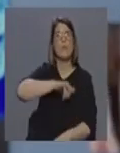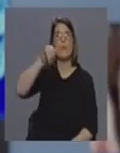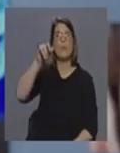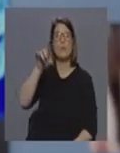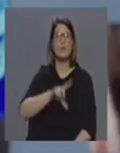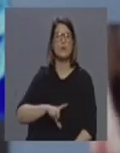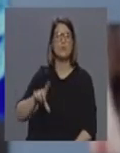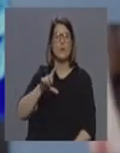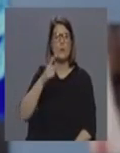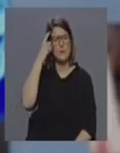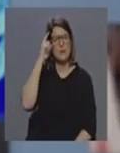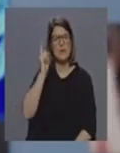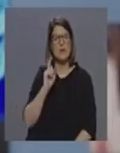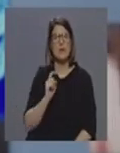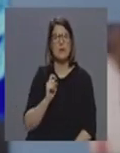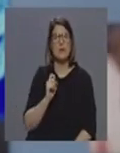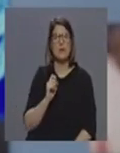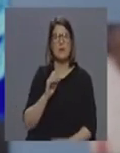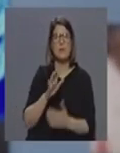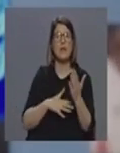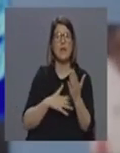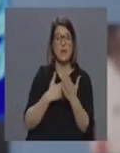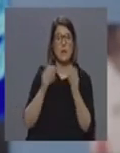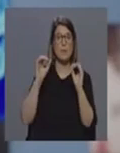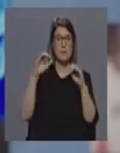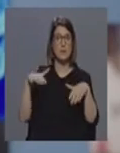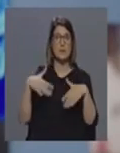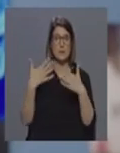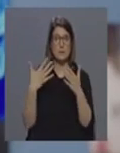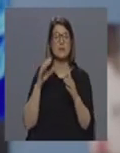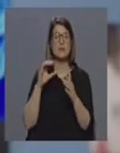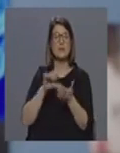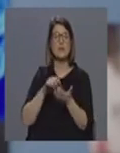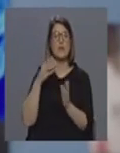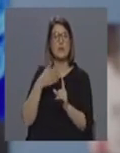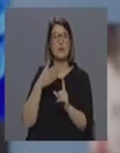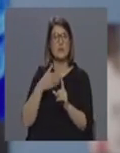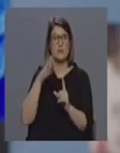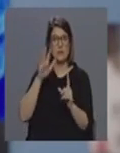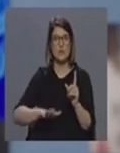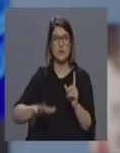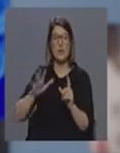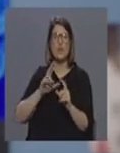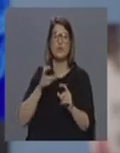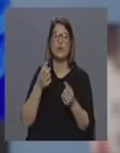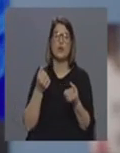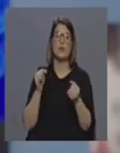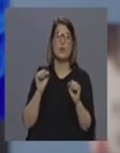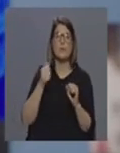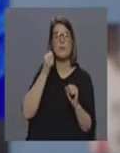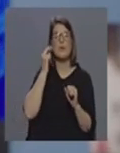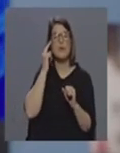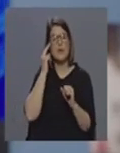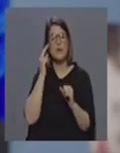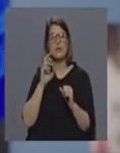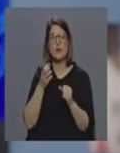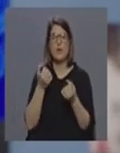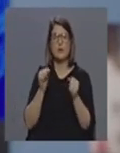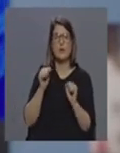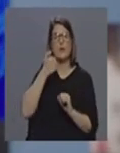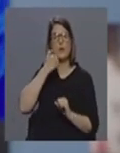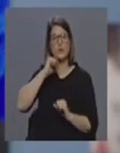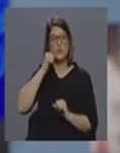instância digamos o plano de contenção é que o que previa era isso ou seja os centros de referência a nível nacional quer na região autónoma da Madeira quer na região autónoma dos Açores